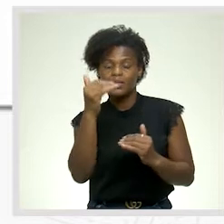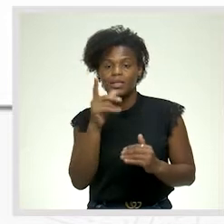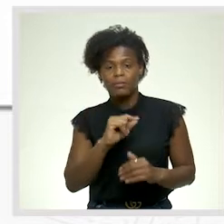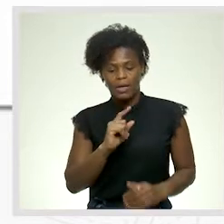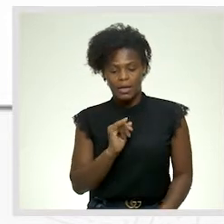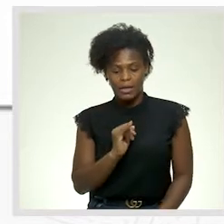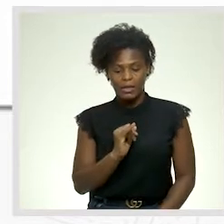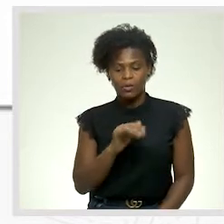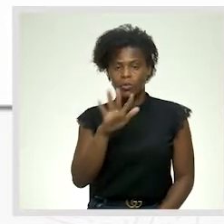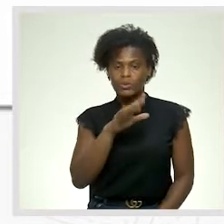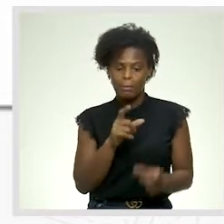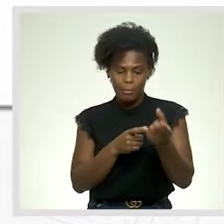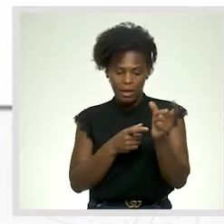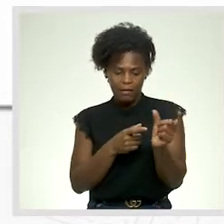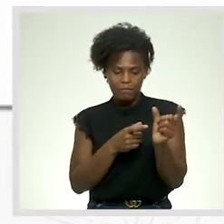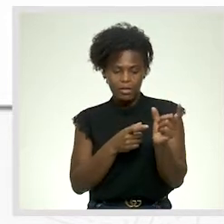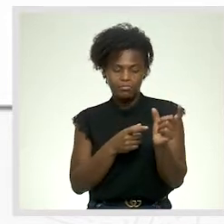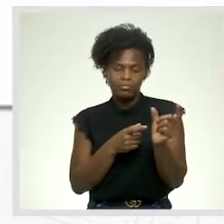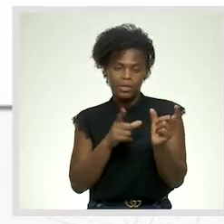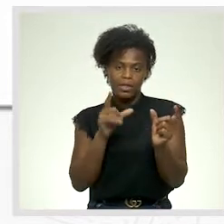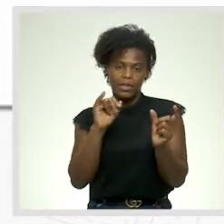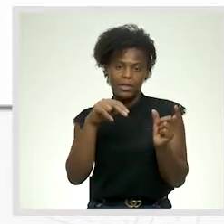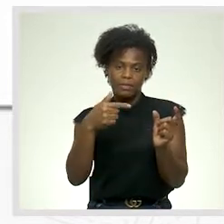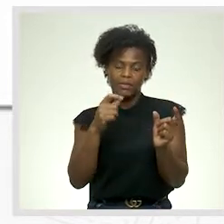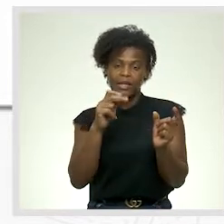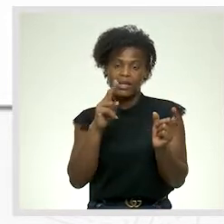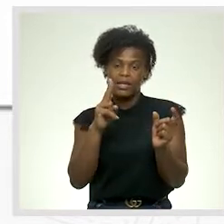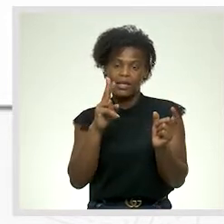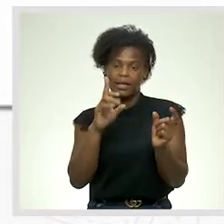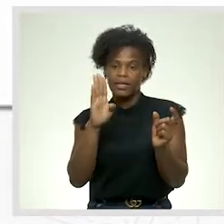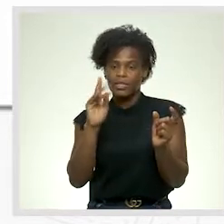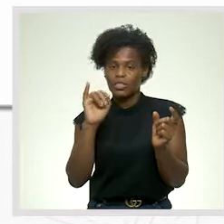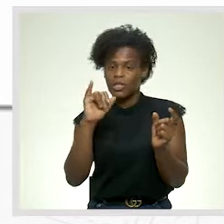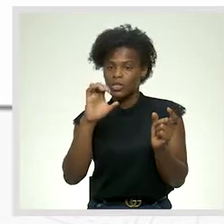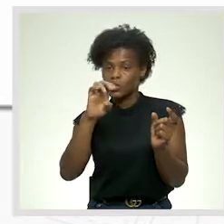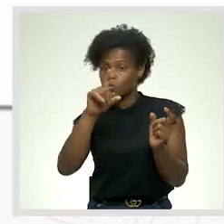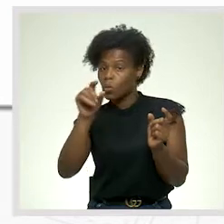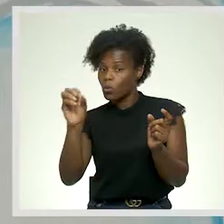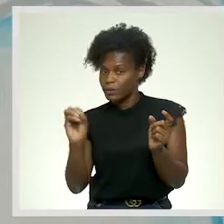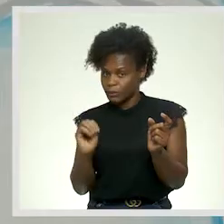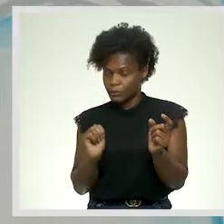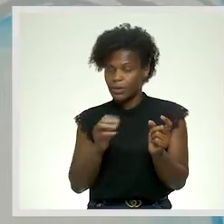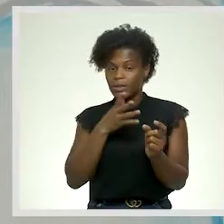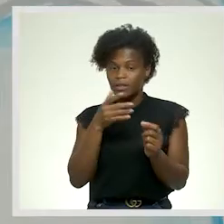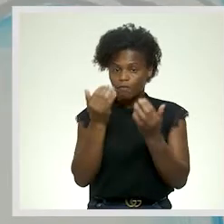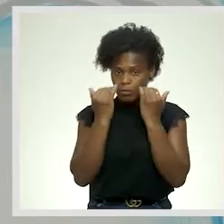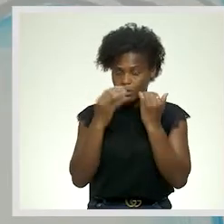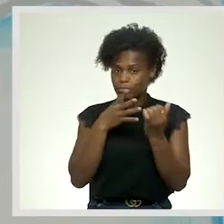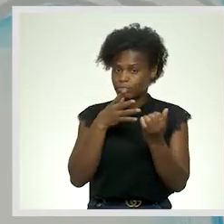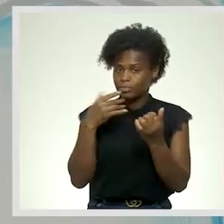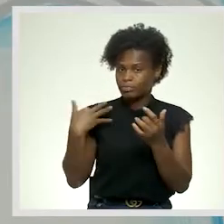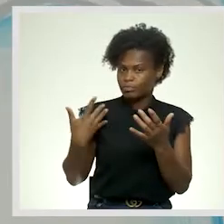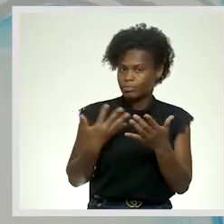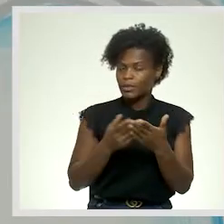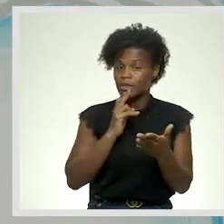interjeições ou locuções interjectivas. Está aqui uma observação a dizer que, no discurso dessas